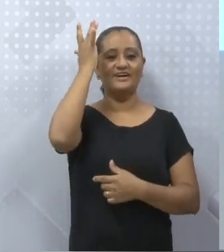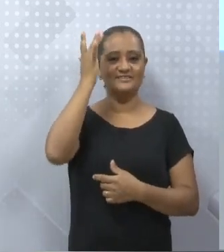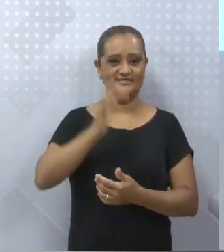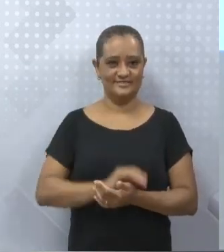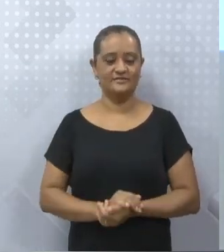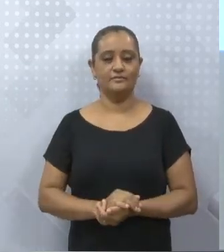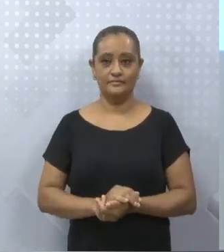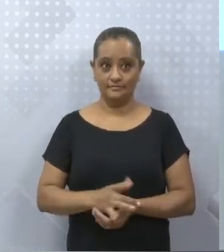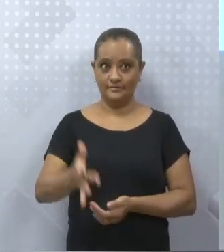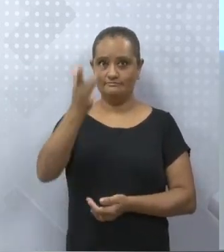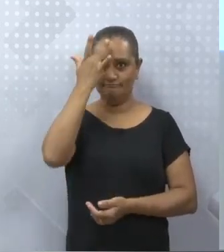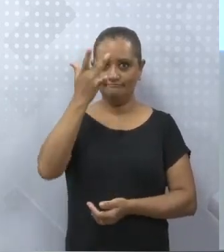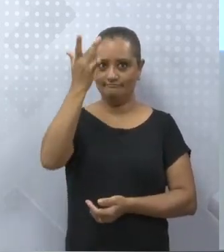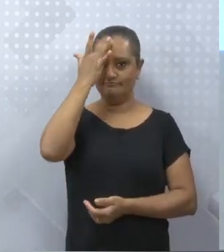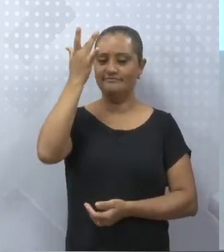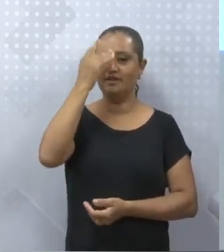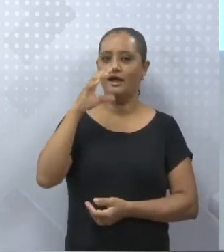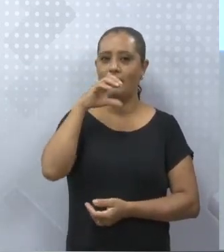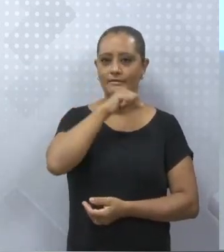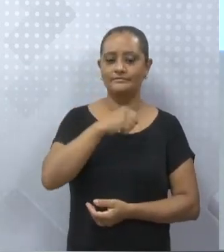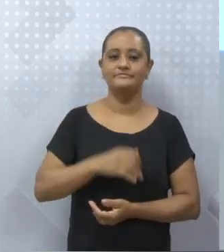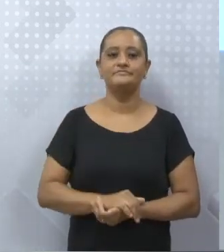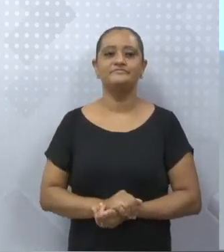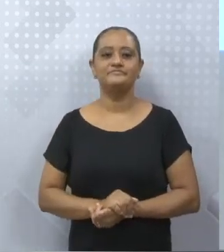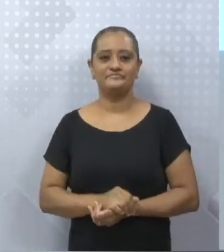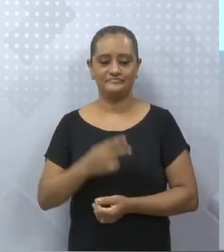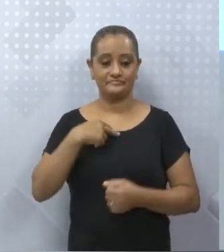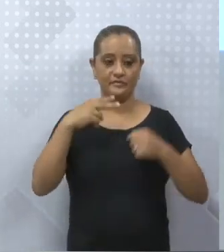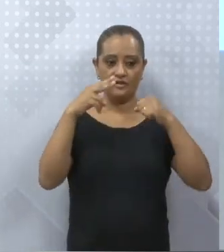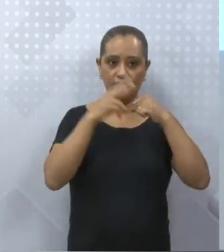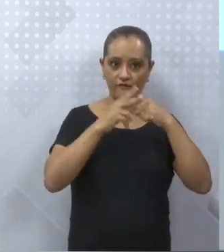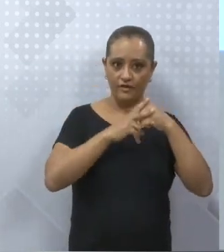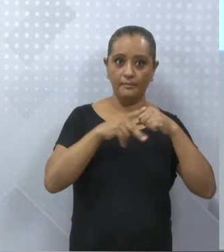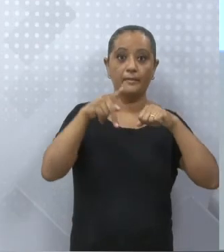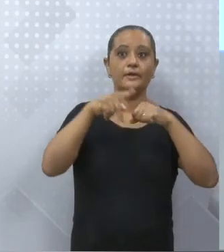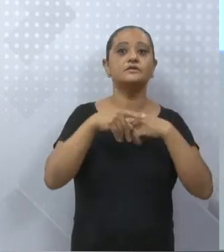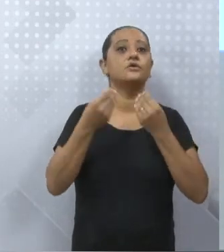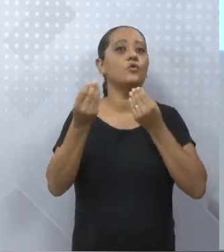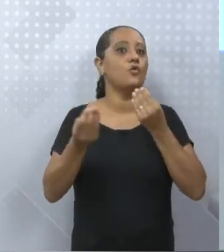fixar bastante, verbo, a predicação pode ser como?